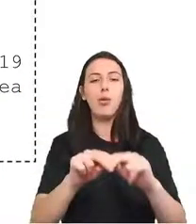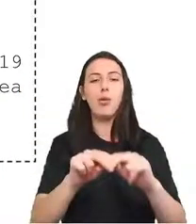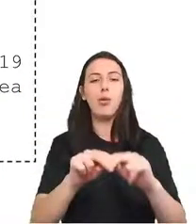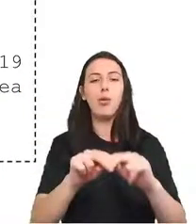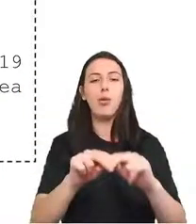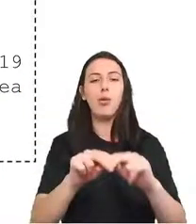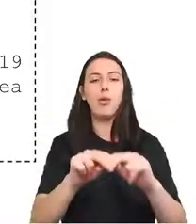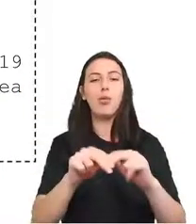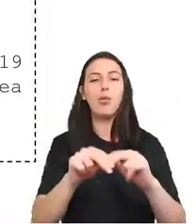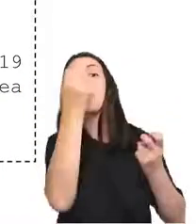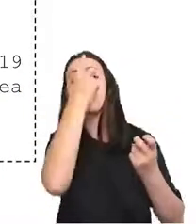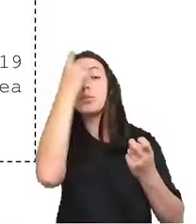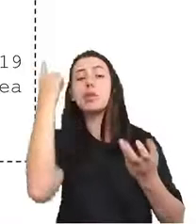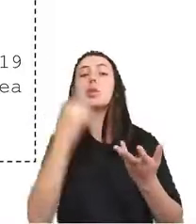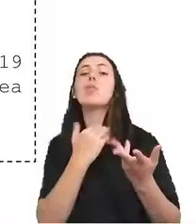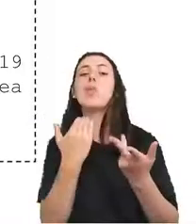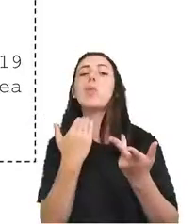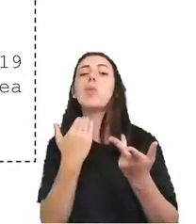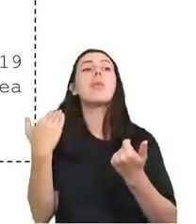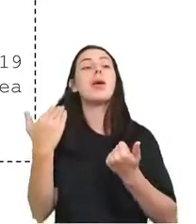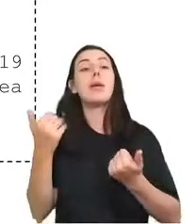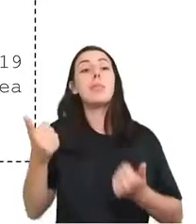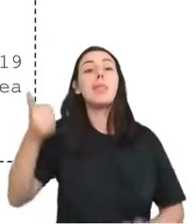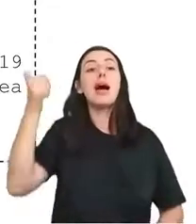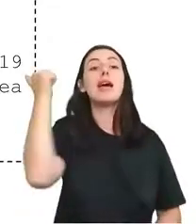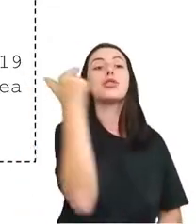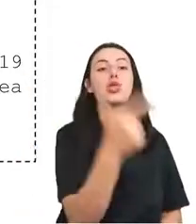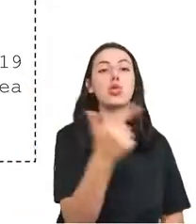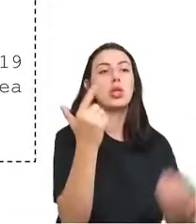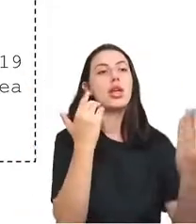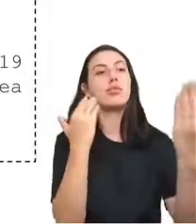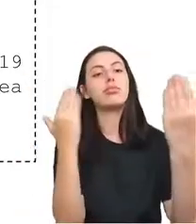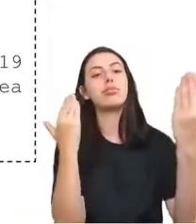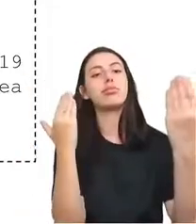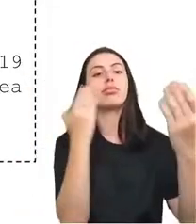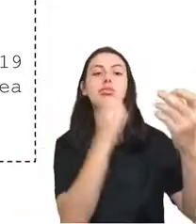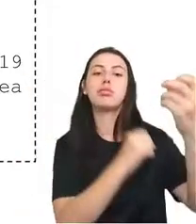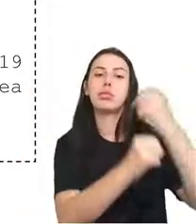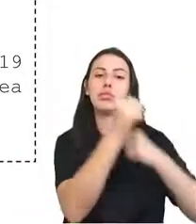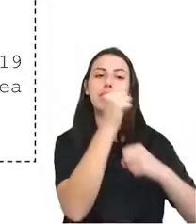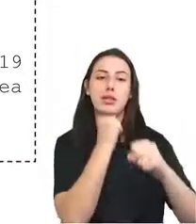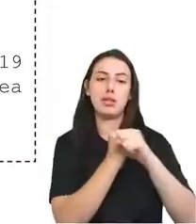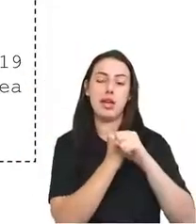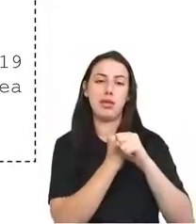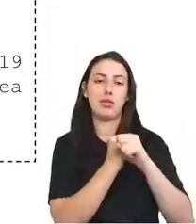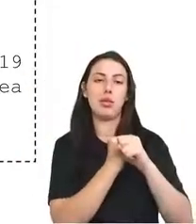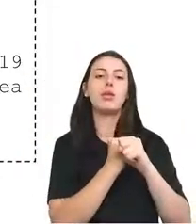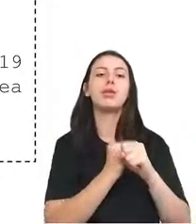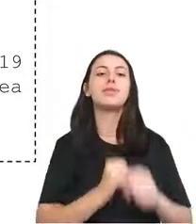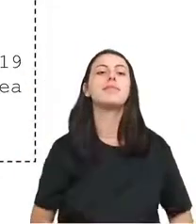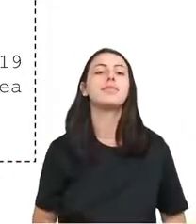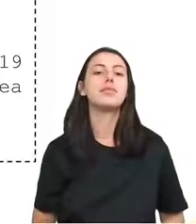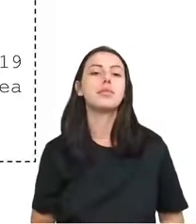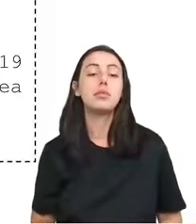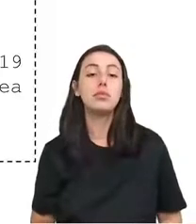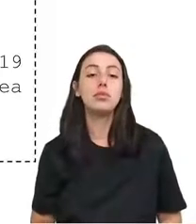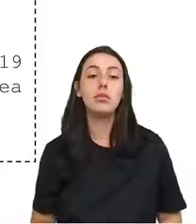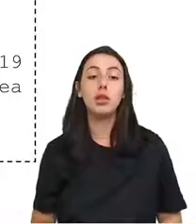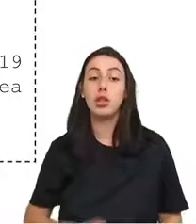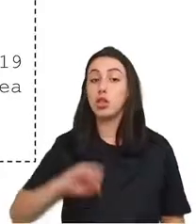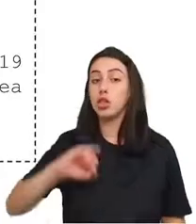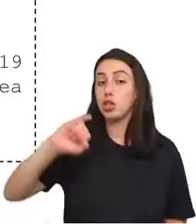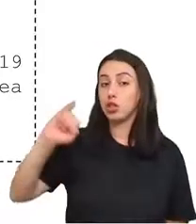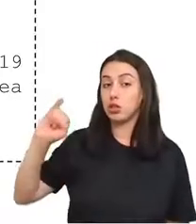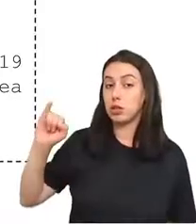incerteza para todo o país, do território, todo dia, desde janeiro de 2020 até hoje. E agora